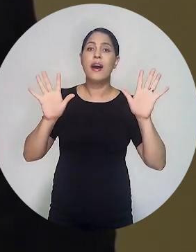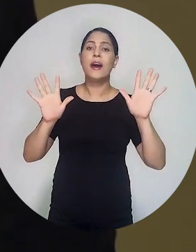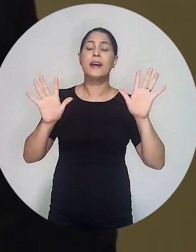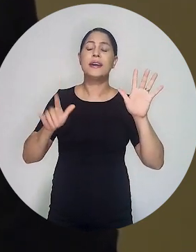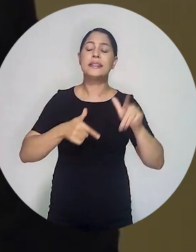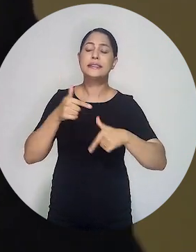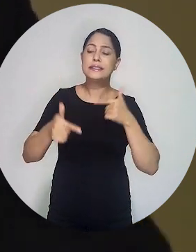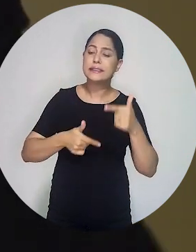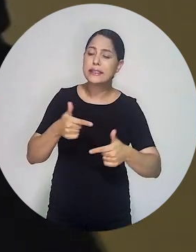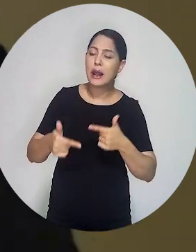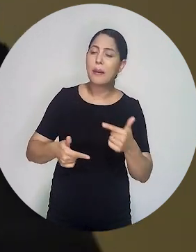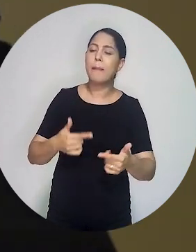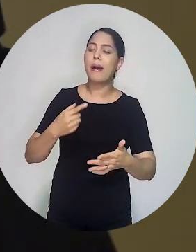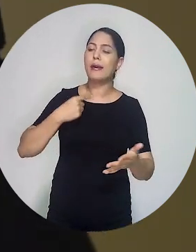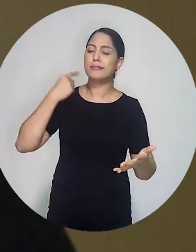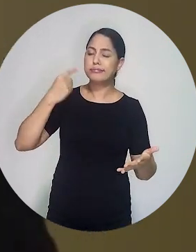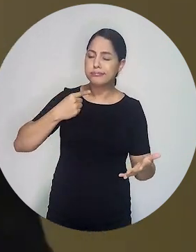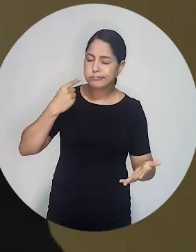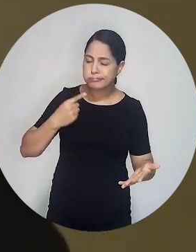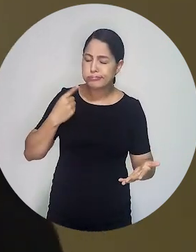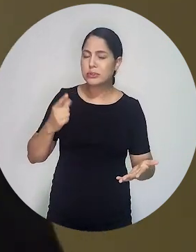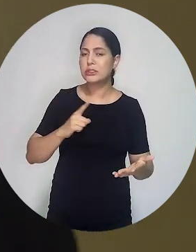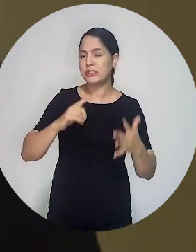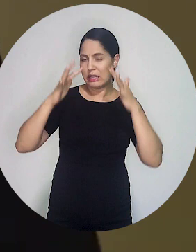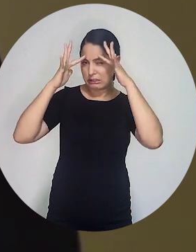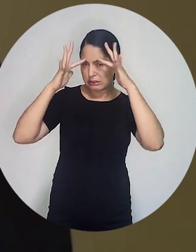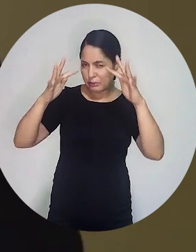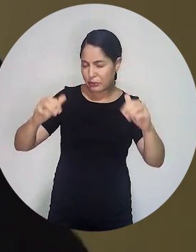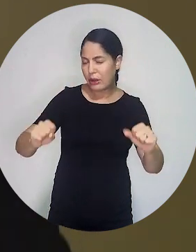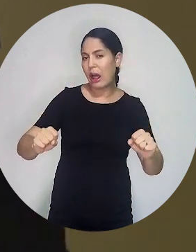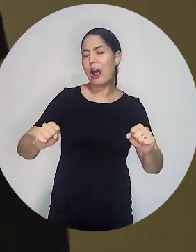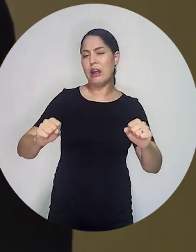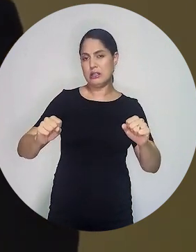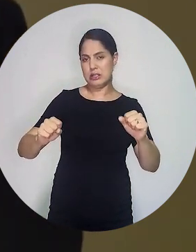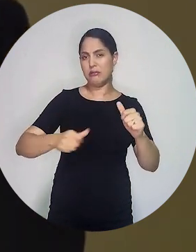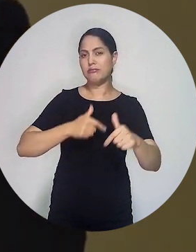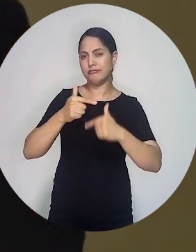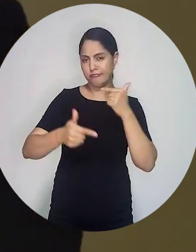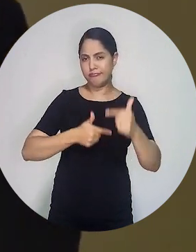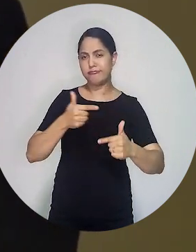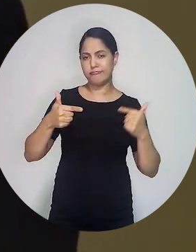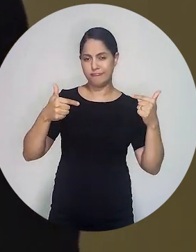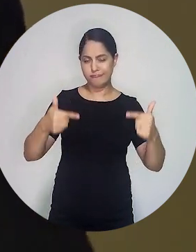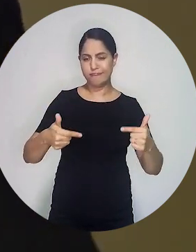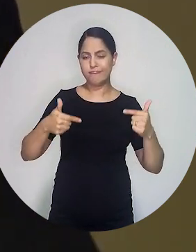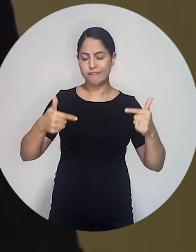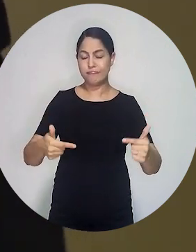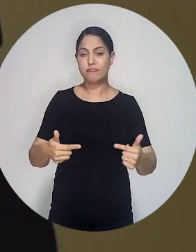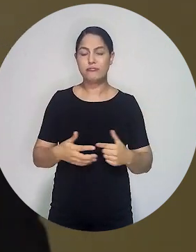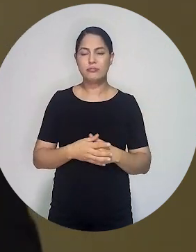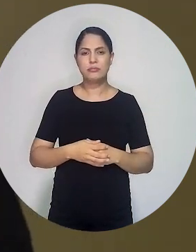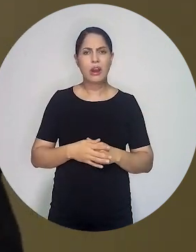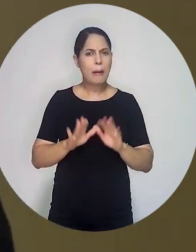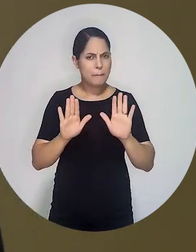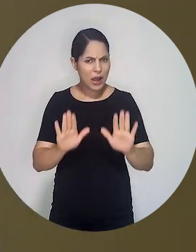as atividades exercidas pelo advogado perante os tribunais. Nós, mas